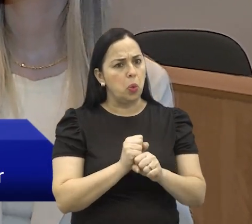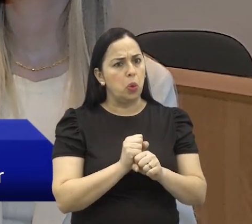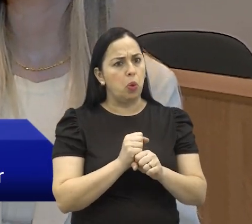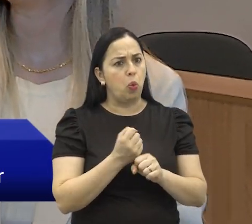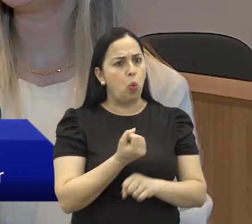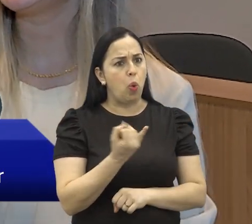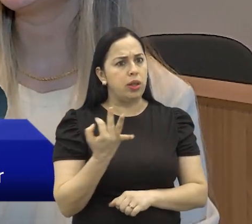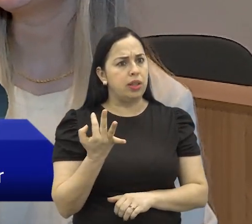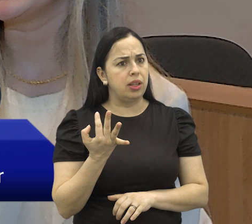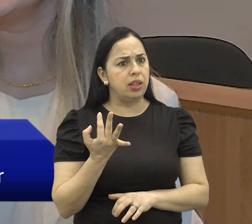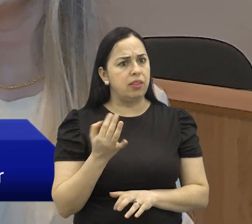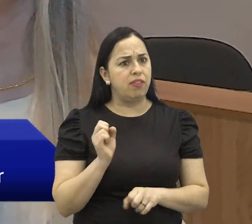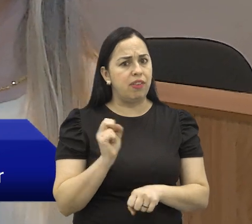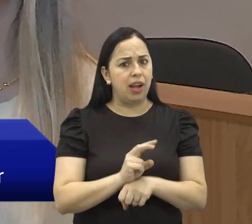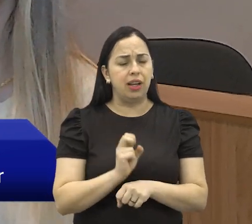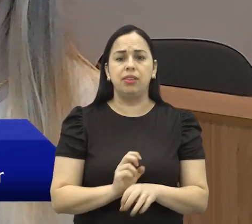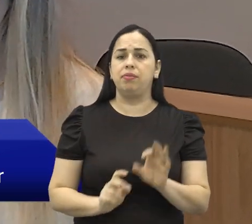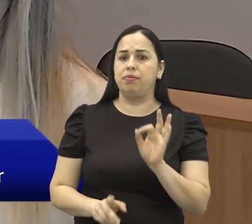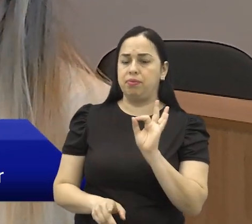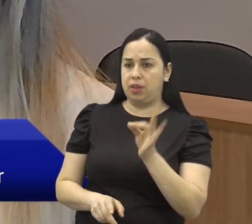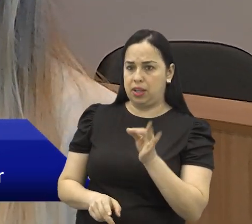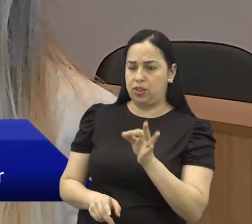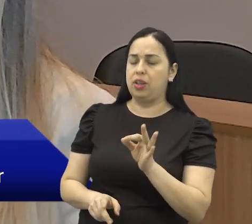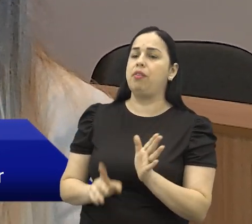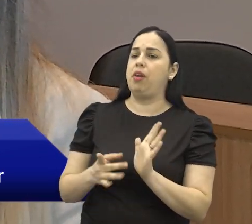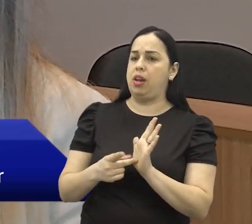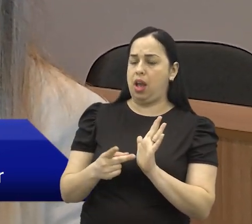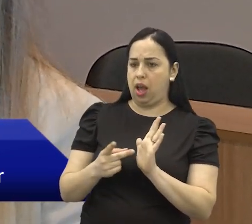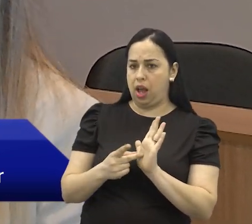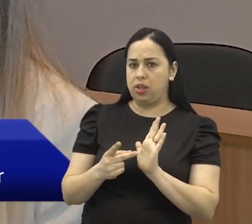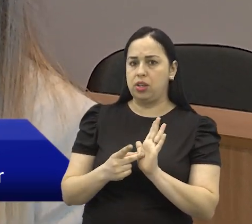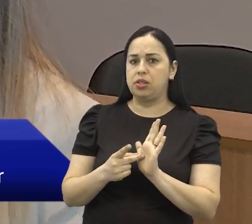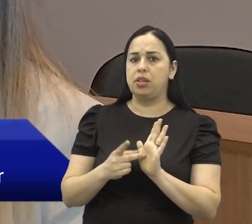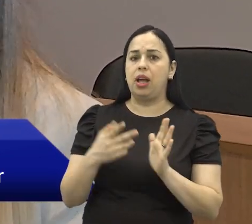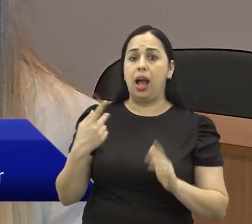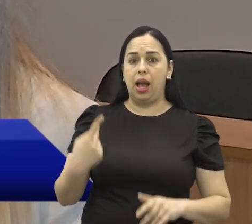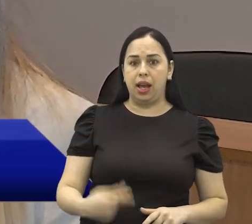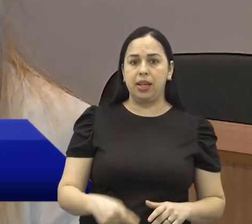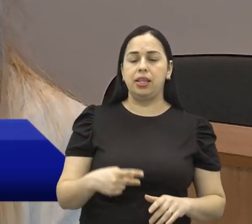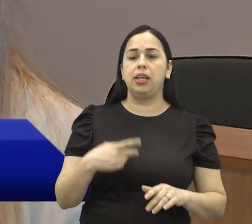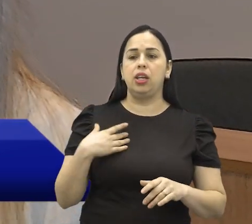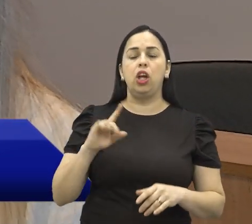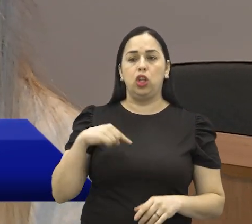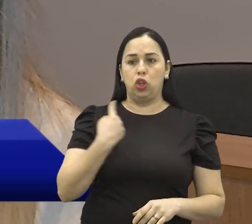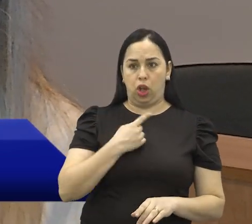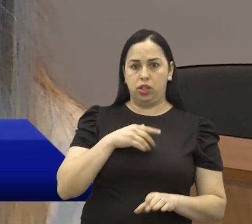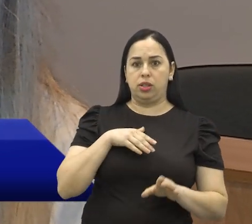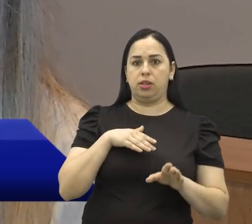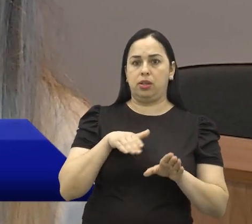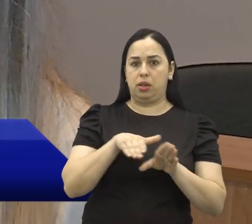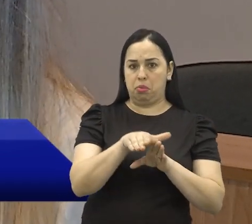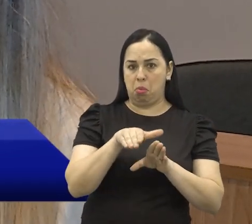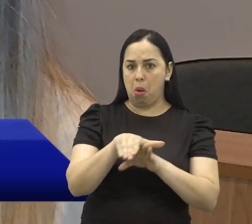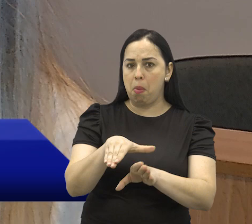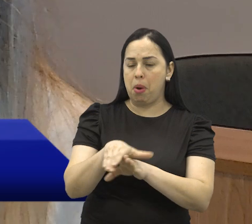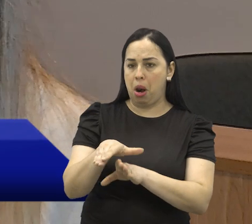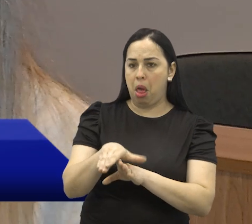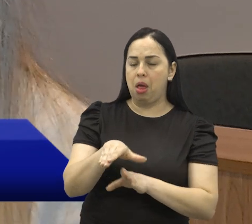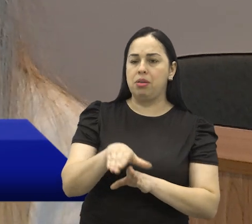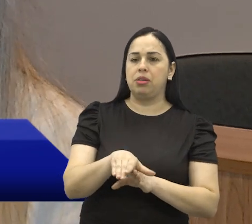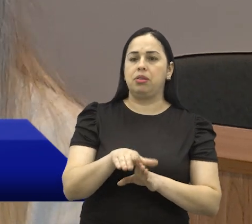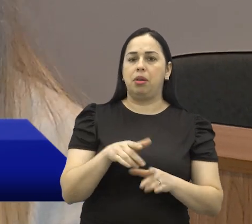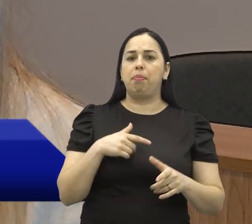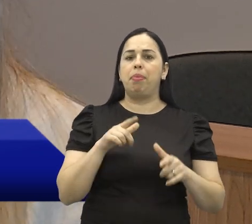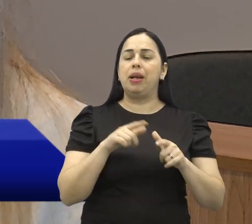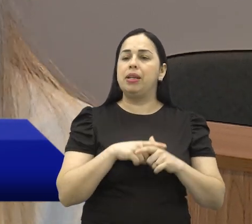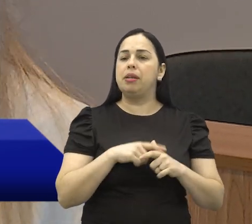mais aquecido? Sim, realmente, esse número, ele é verídico. Aqui mesmo na nossa consultoria, né? A gente está vendo um grande exemplo disso.